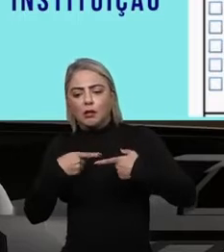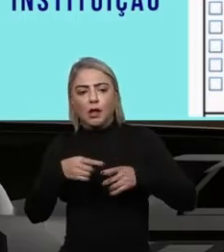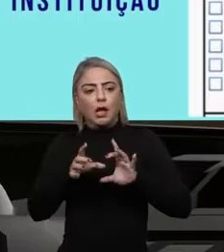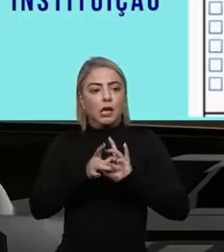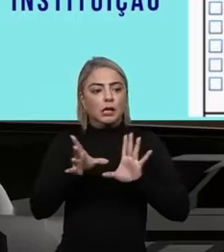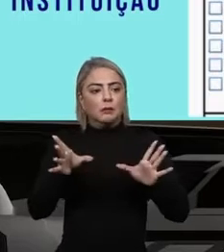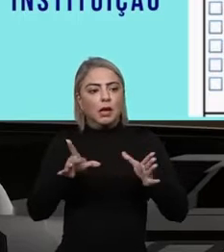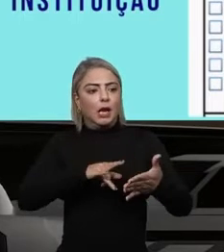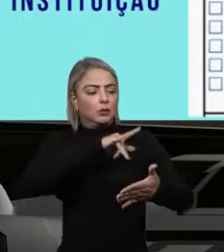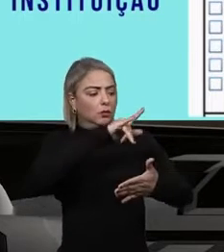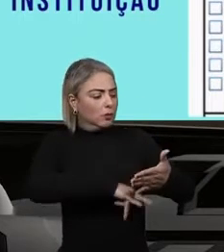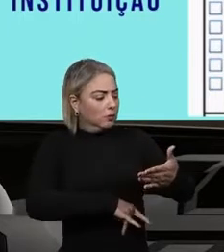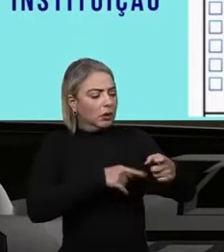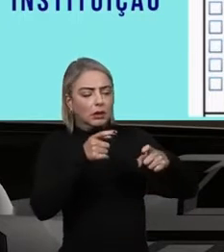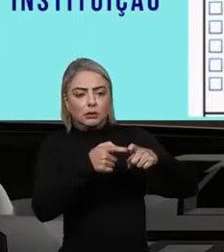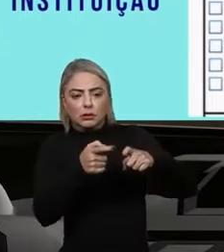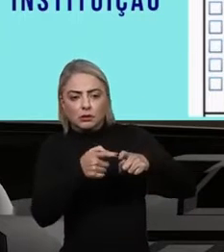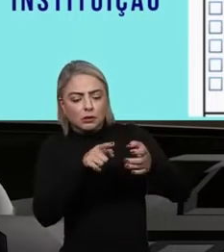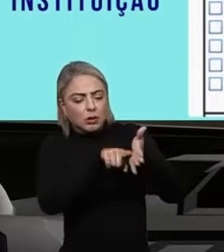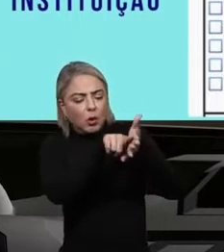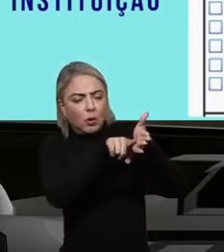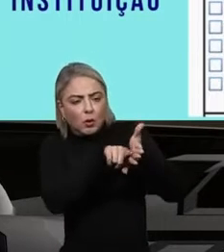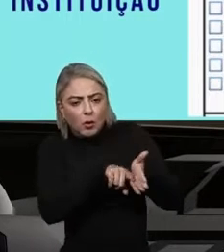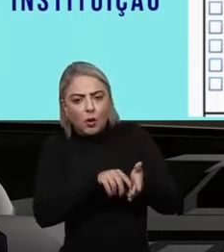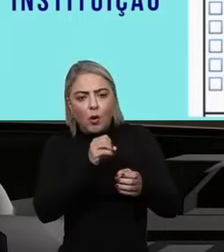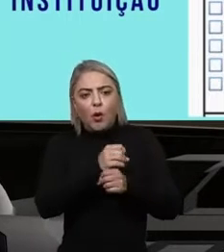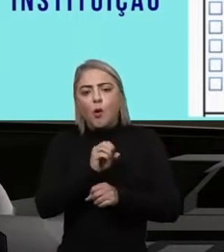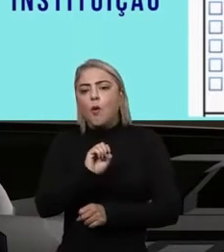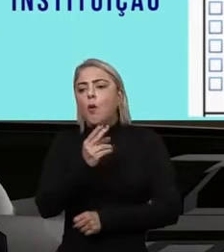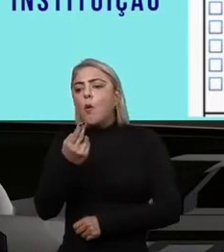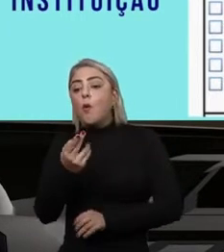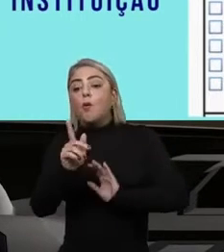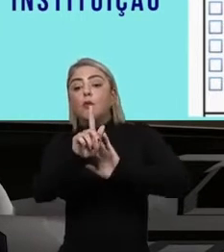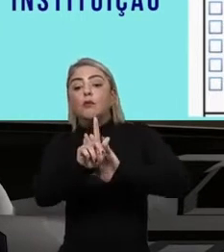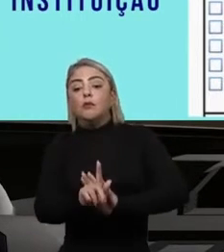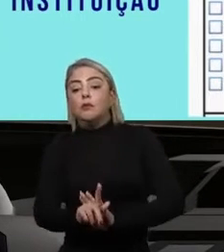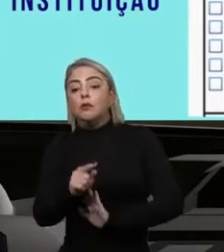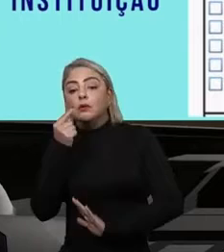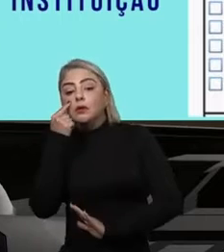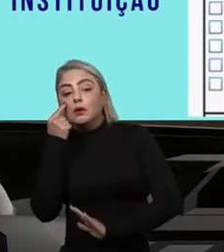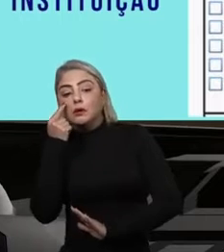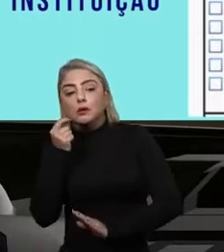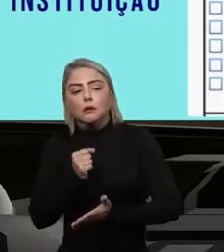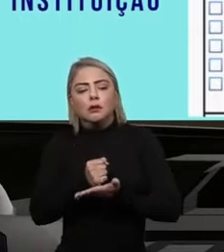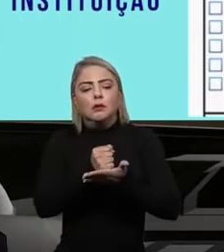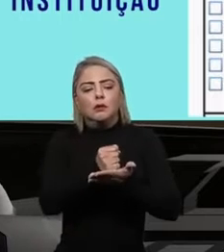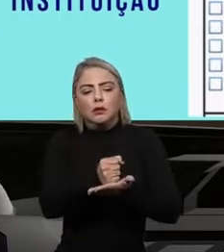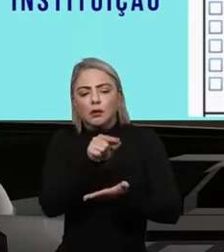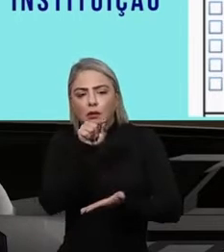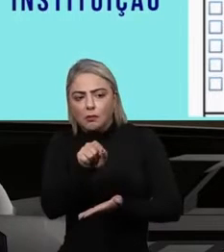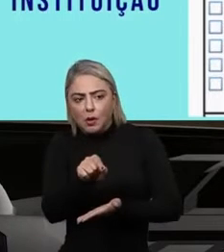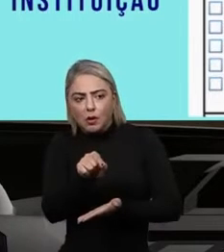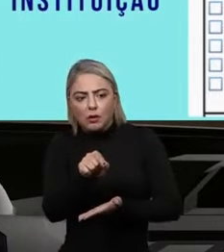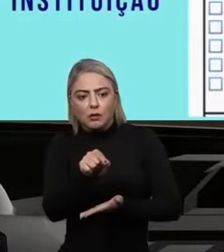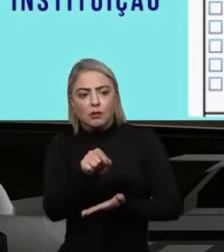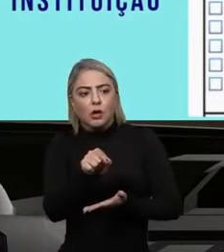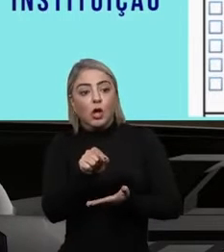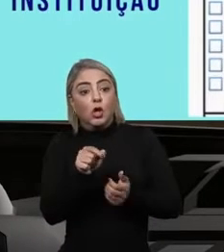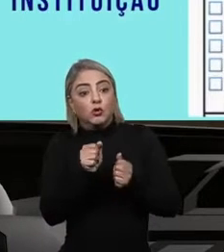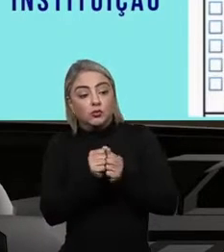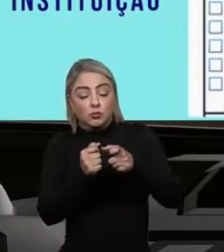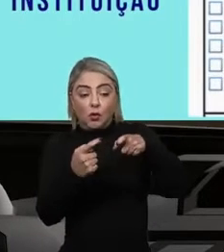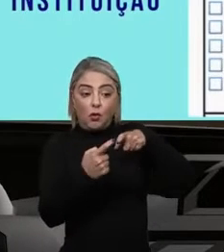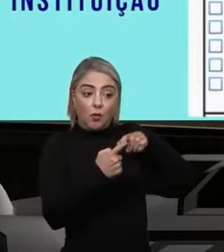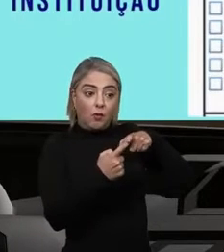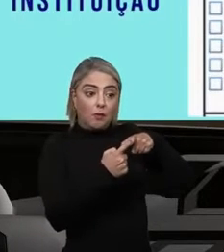laudos de exames, quando é o caso de exame, ou para que um gestor assistencial possa sentar com o seu médico assistente